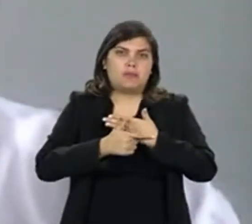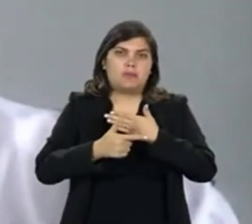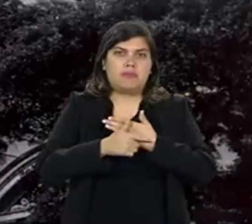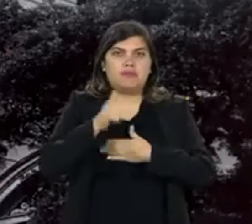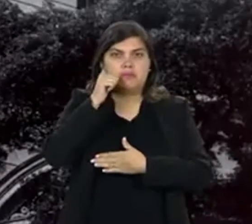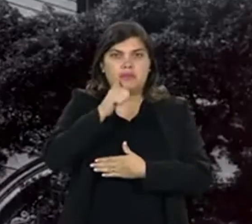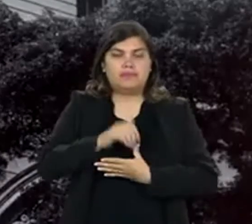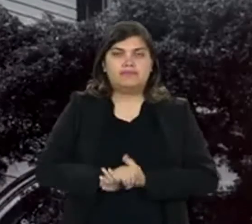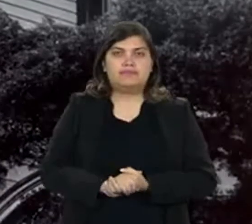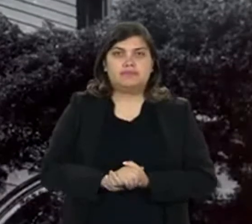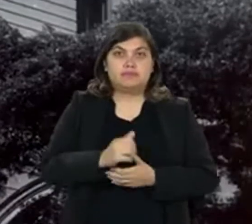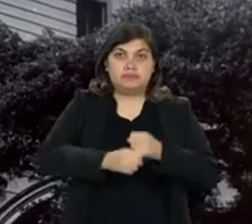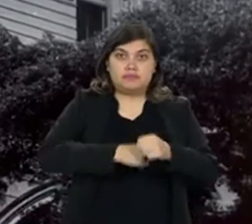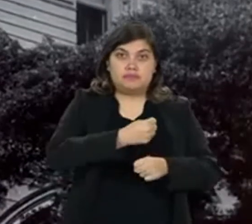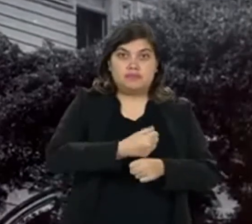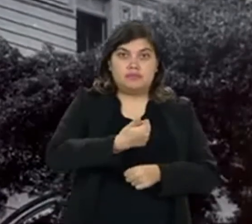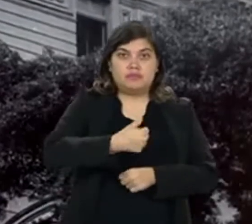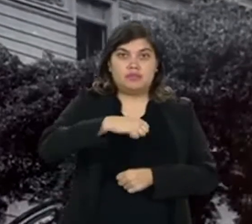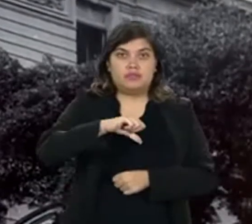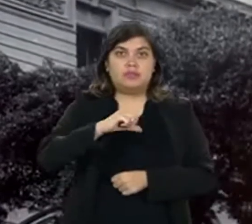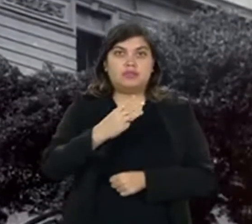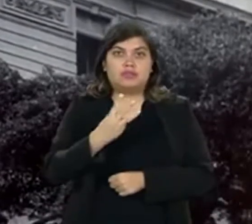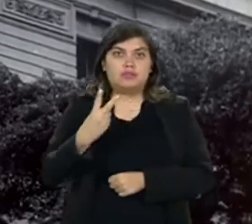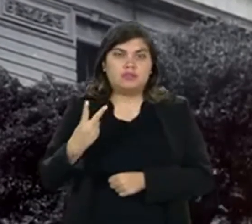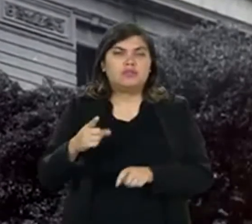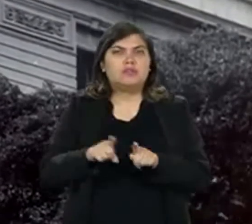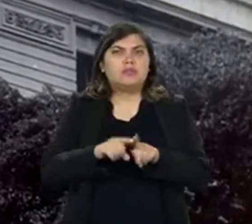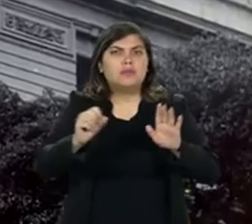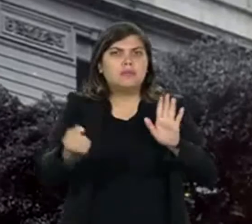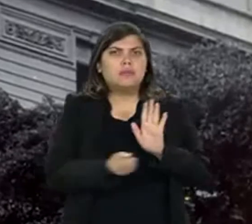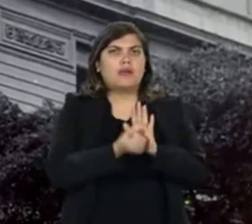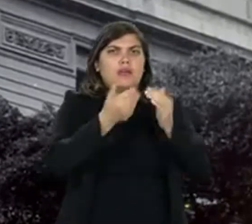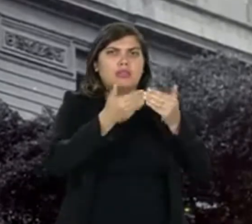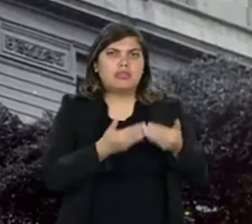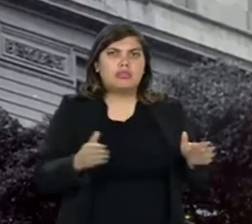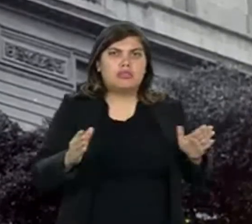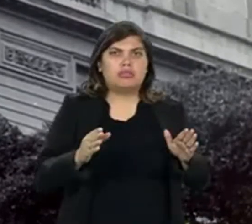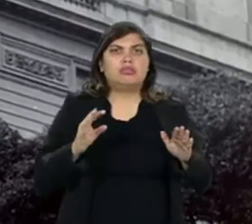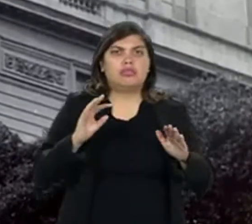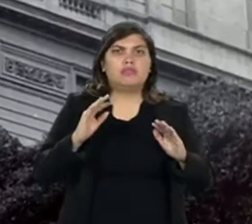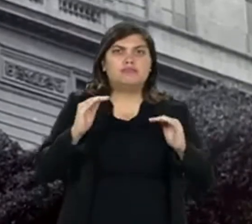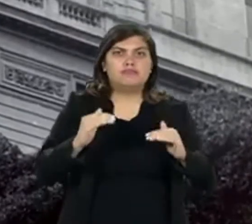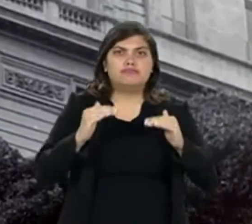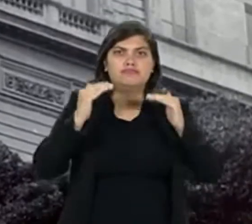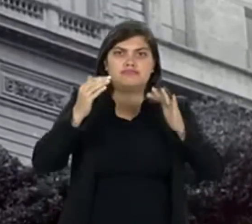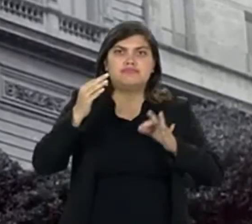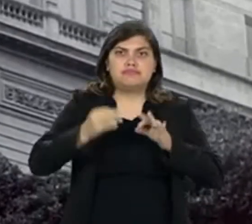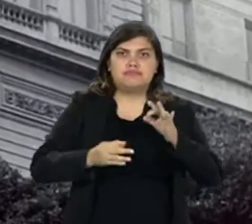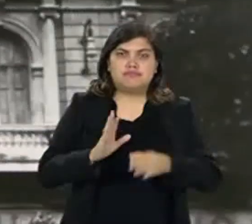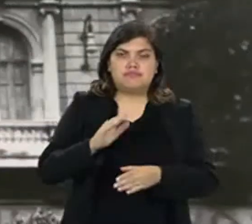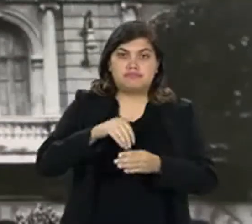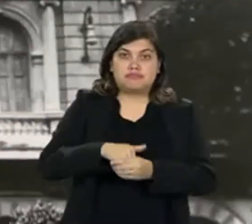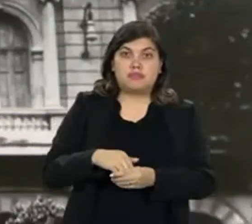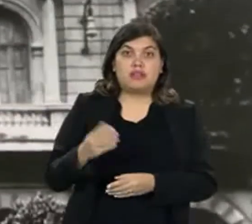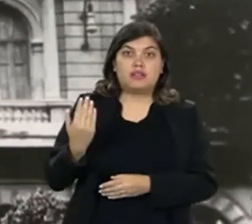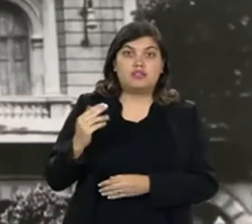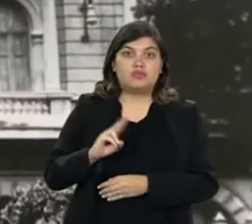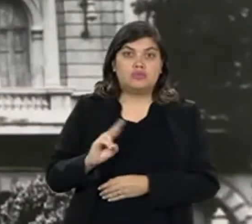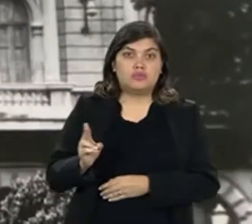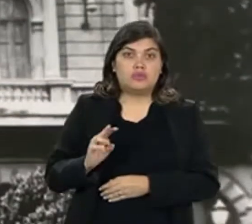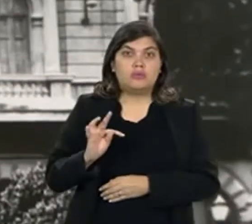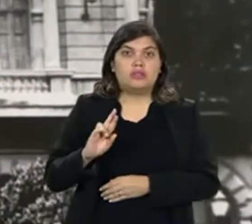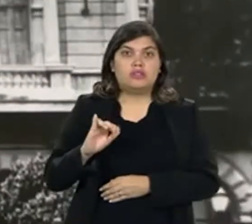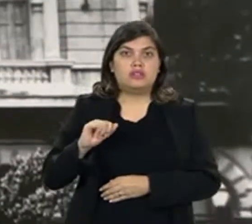do papel da mulher. 1932 também foi marcado pela inauguração do Tribunal Superior Eleitoral. Na